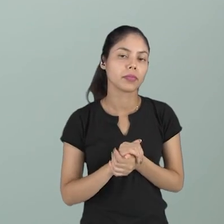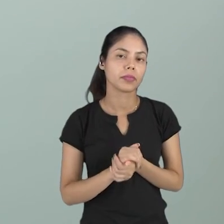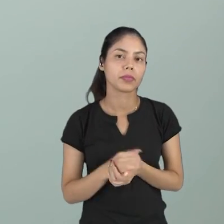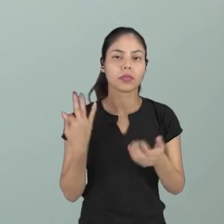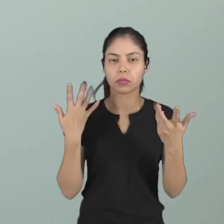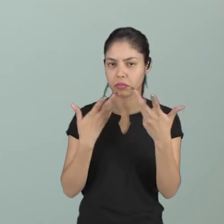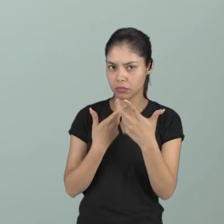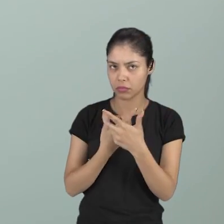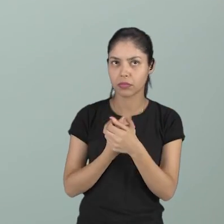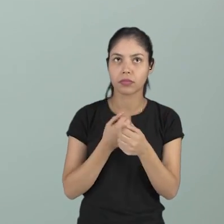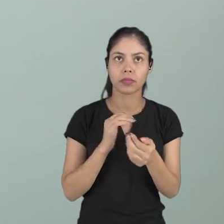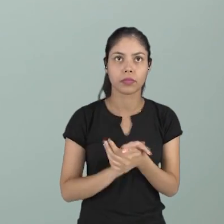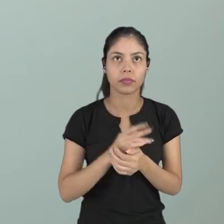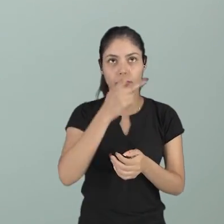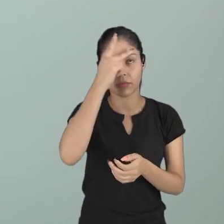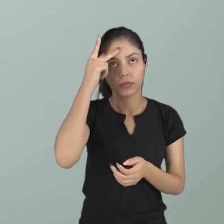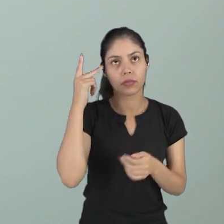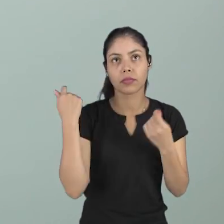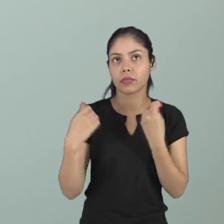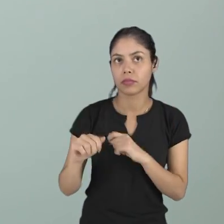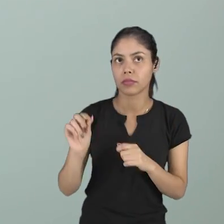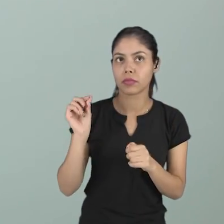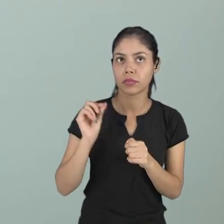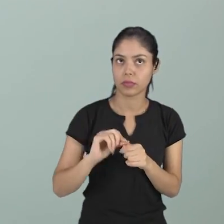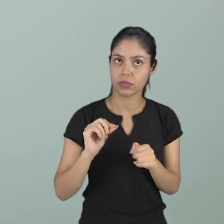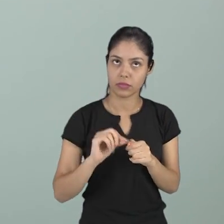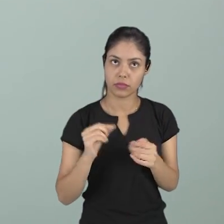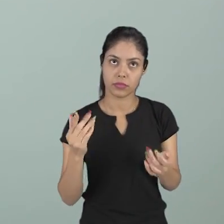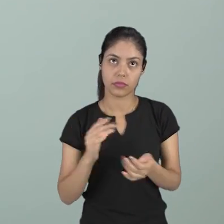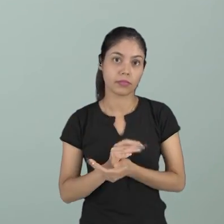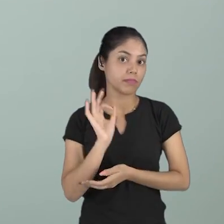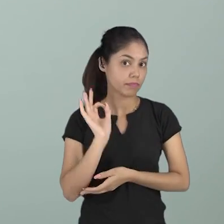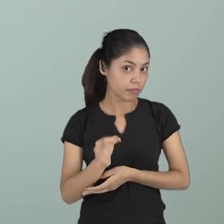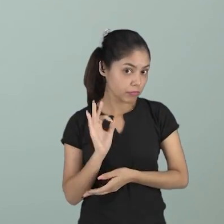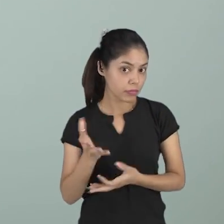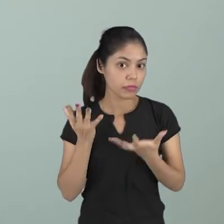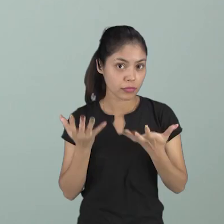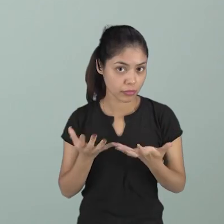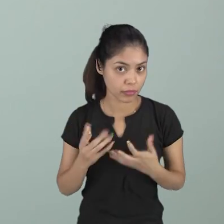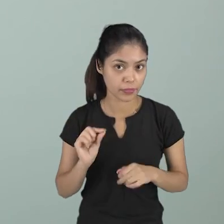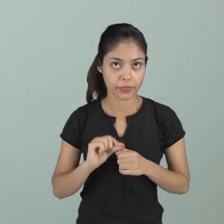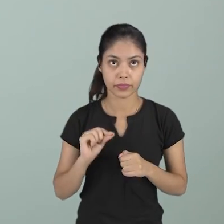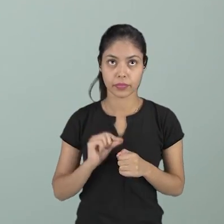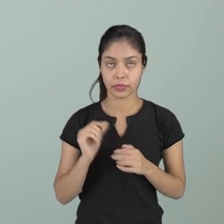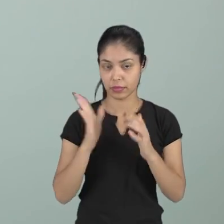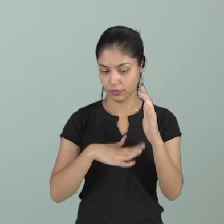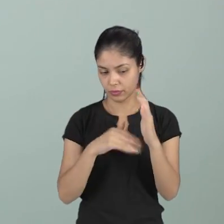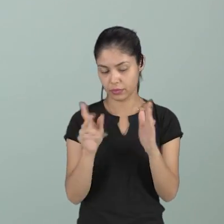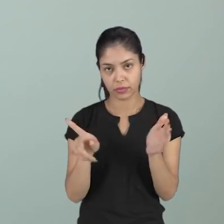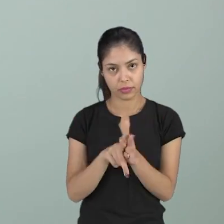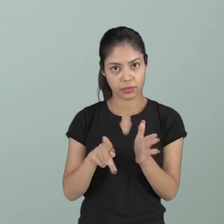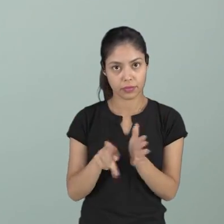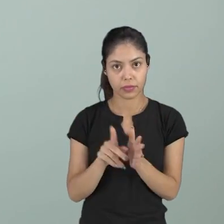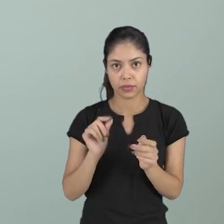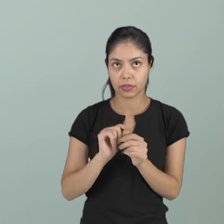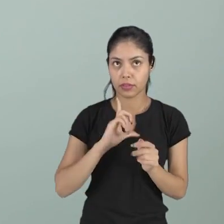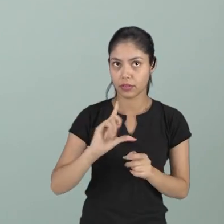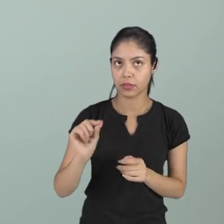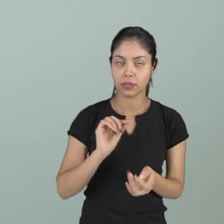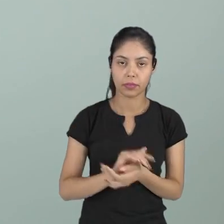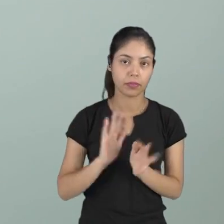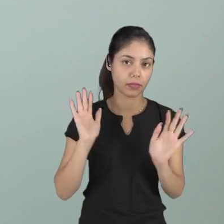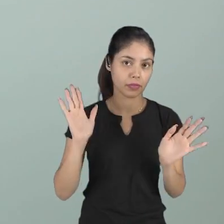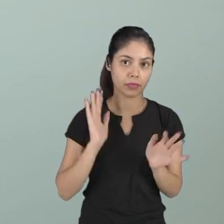belíssimos, são trabalhos que a pessoa precisa realmente ter certeza que quer fazer. A pintura em si que vai sair, não, ela é